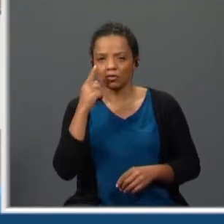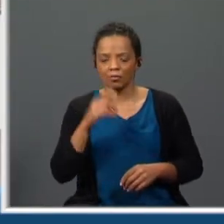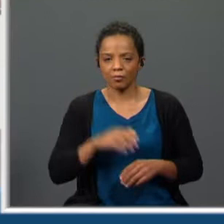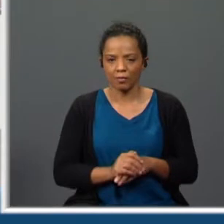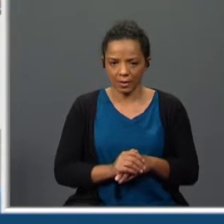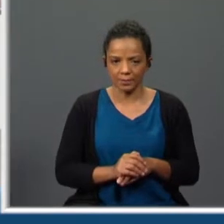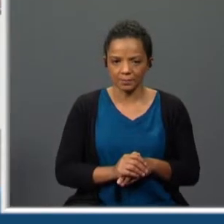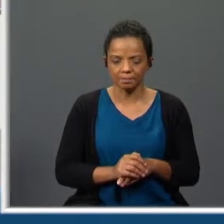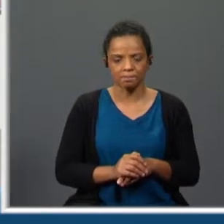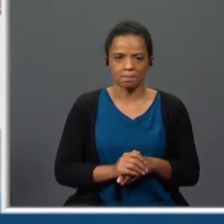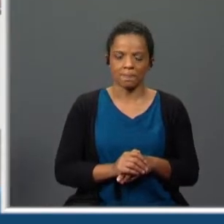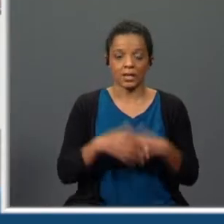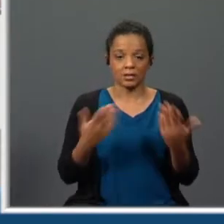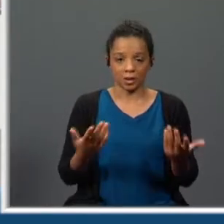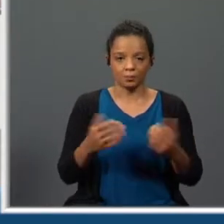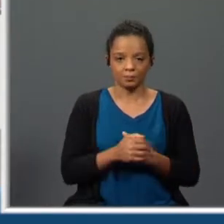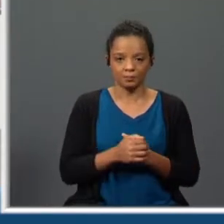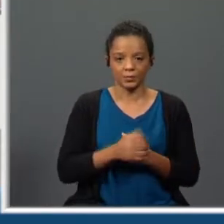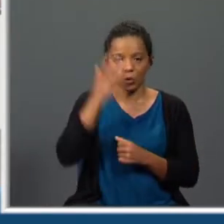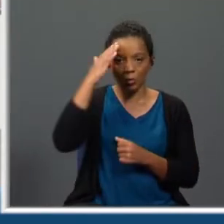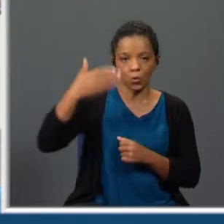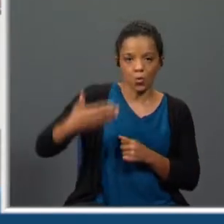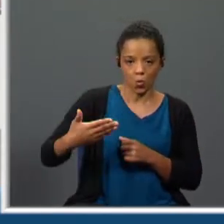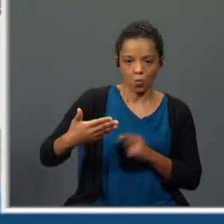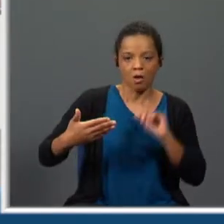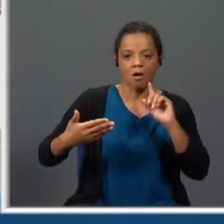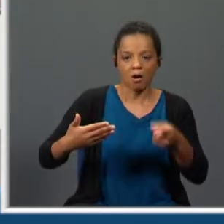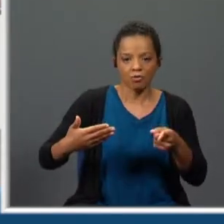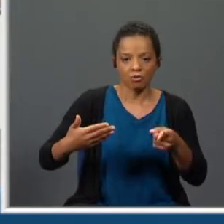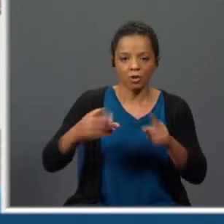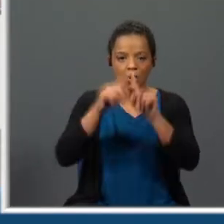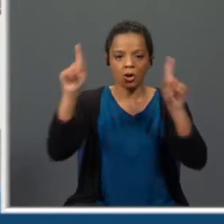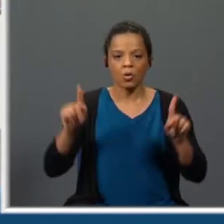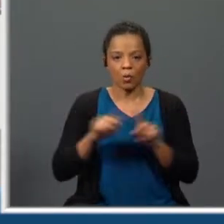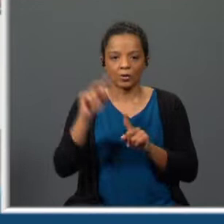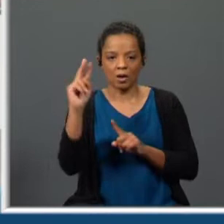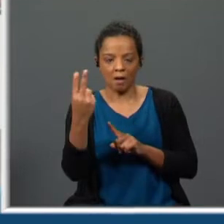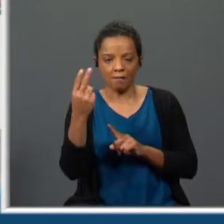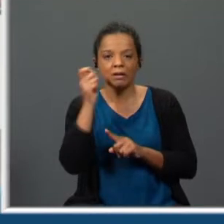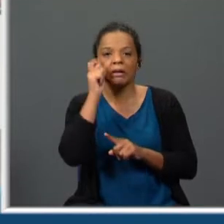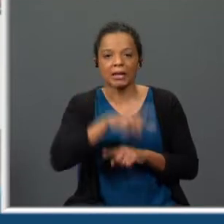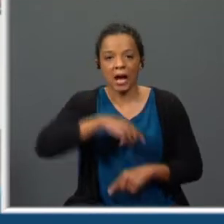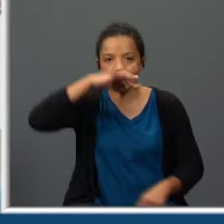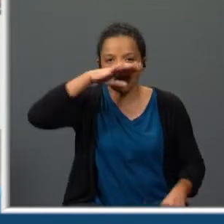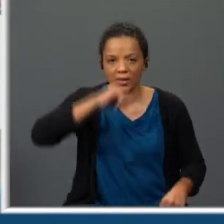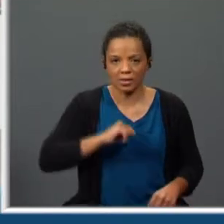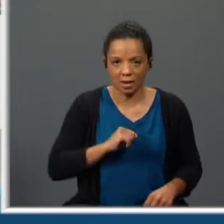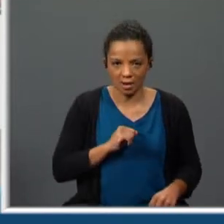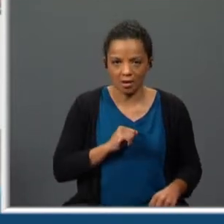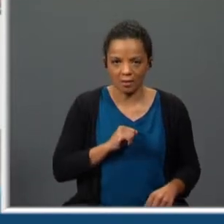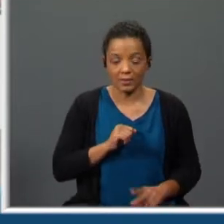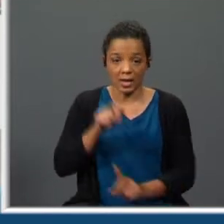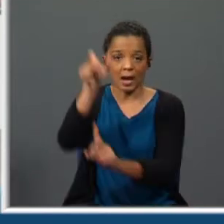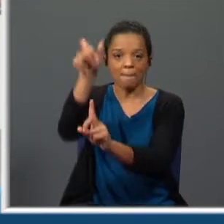representadas em cada um. Então, com o número um, temos em ambos os quadros a Alcoviteira. Aquela